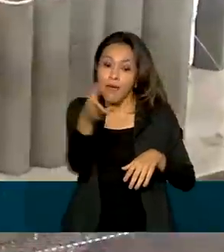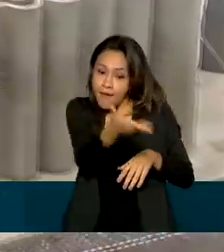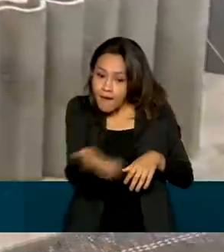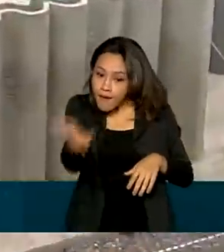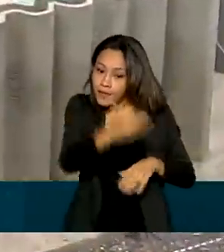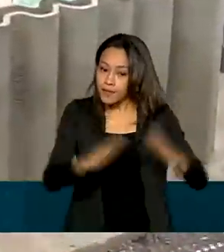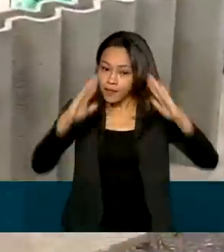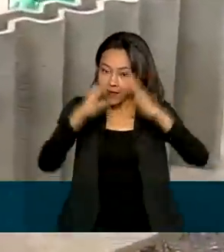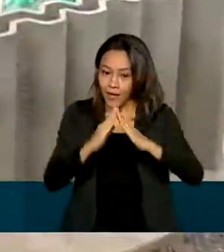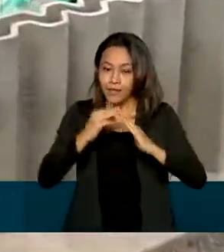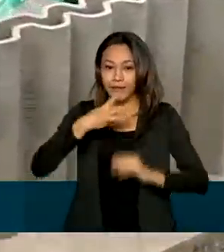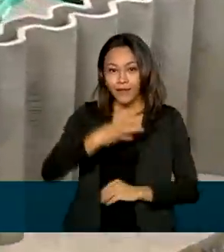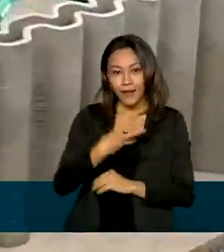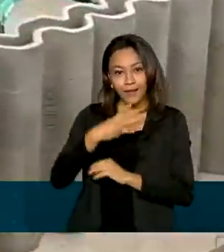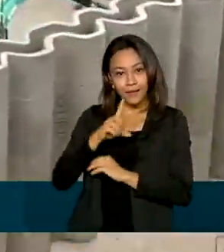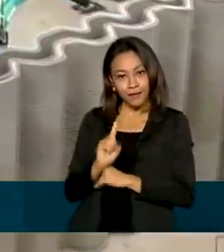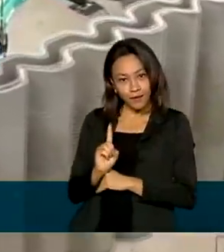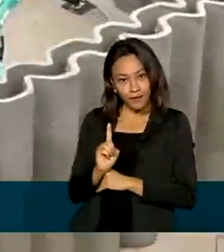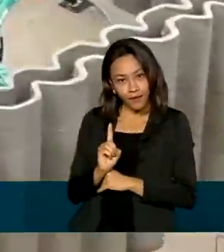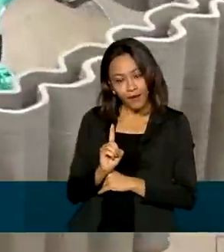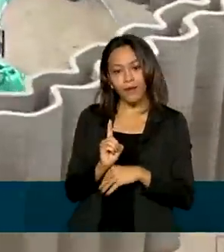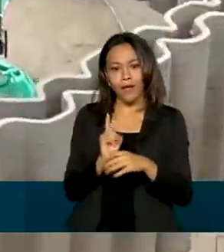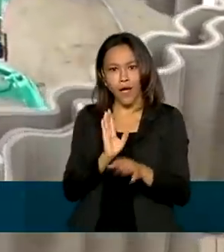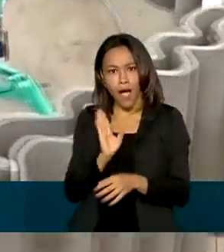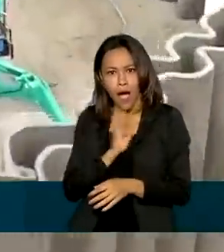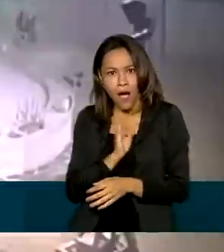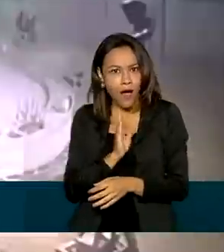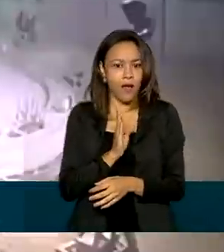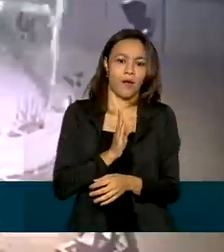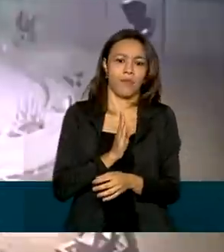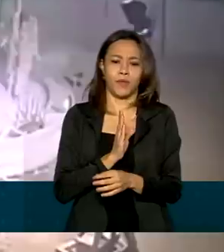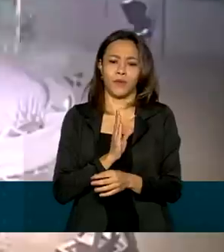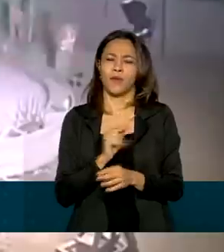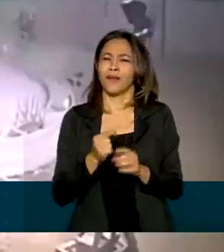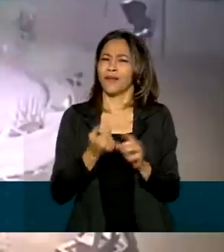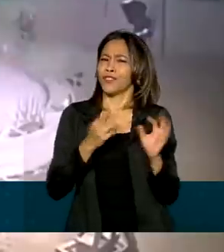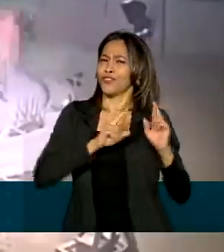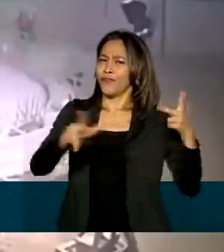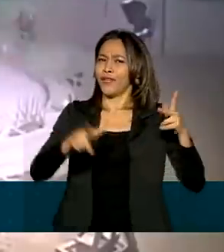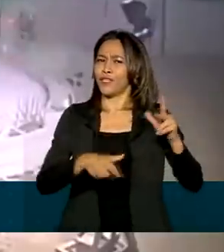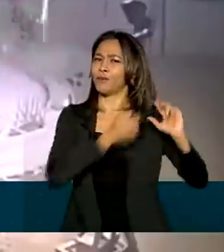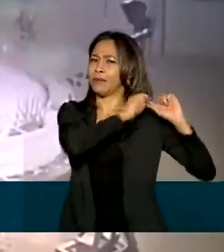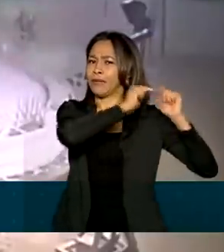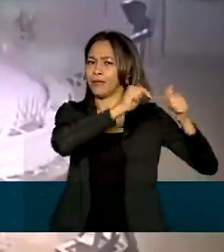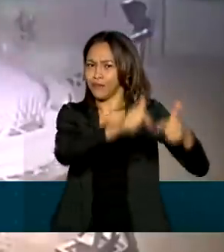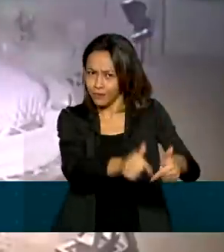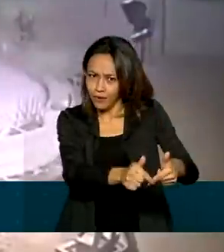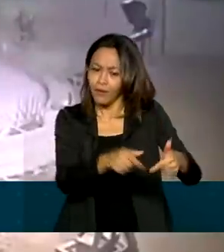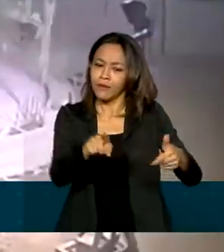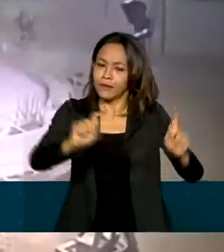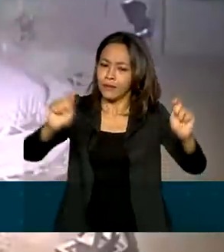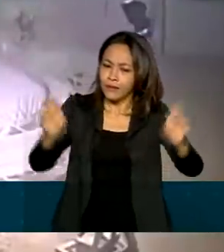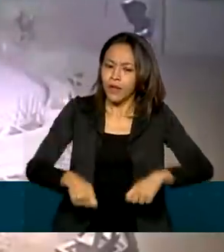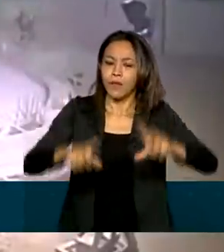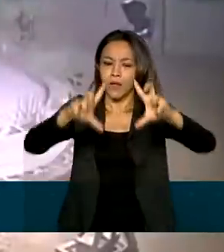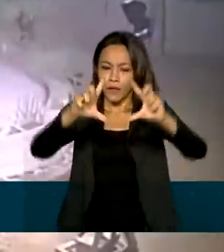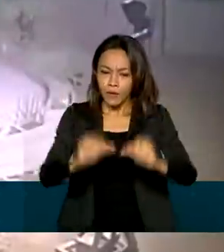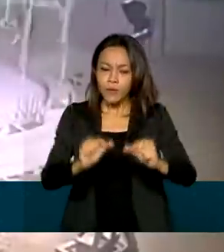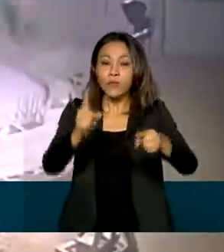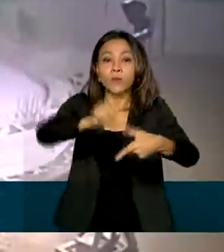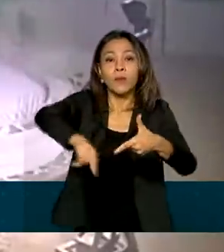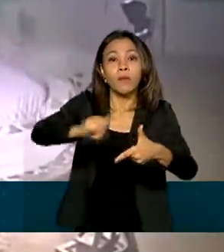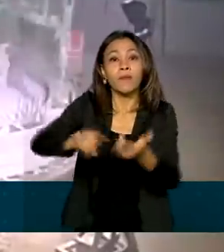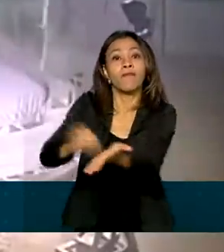casas em 3D torna o processo mais rápido que o convencional e pode ajudar a minimizar o problema de